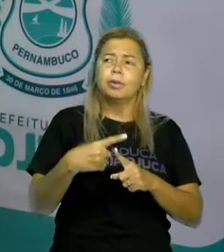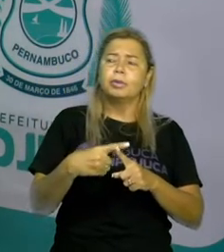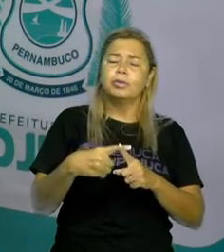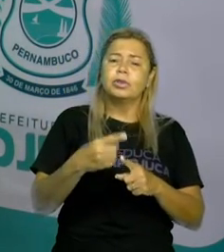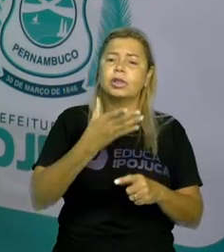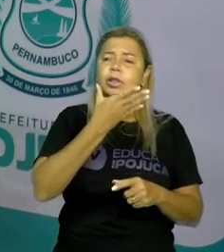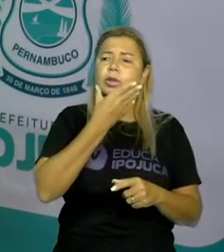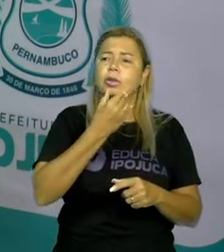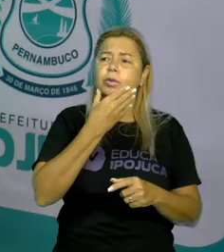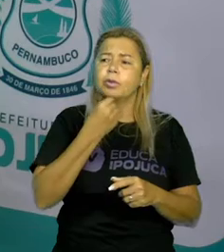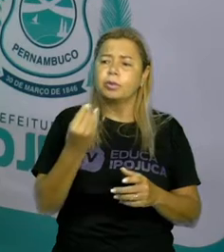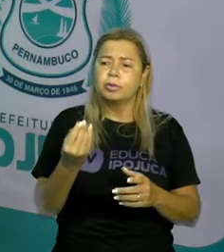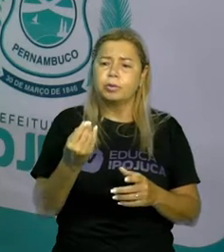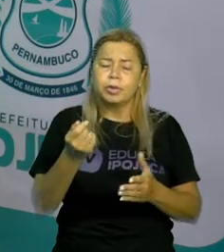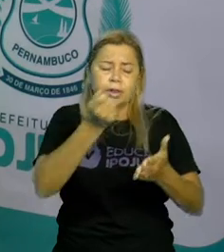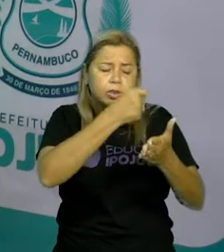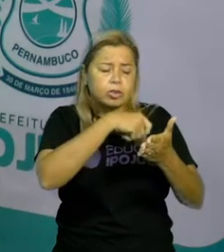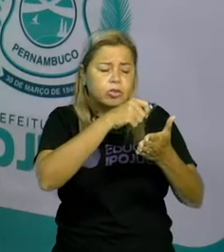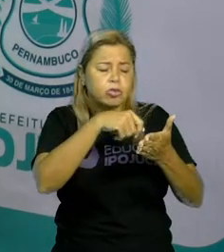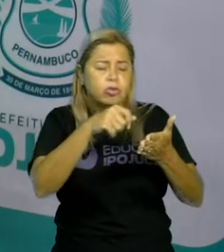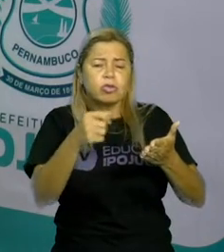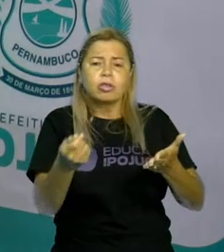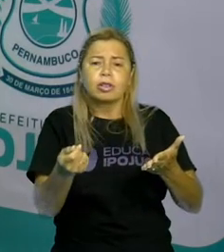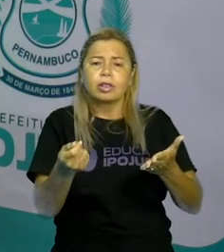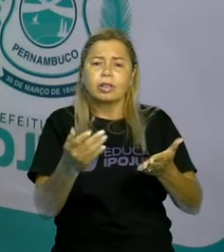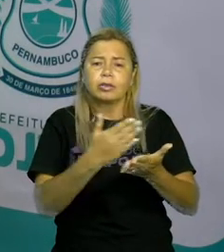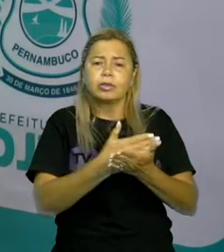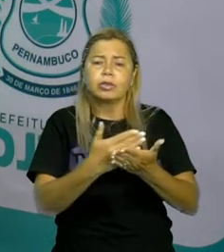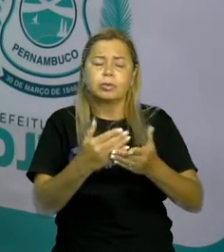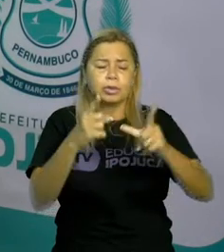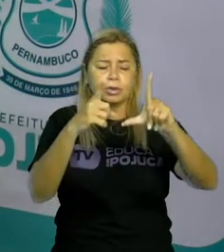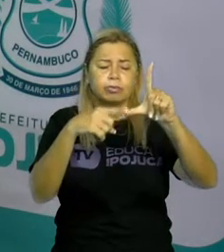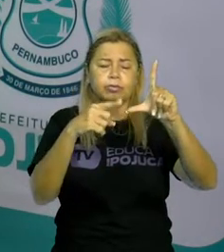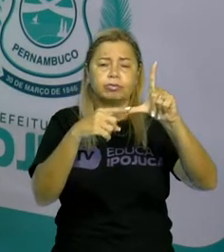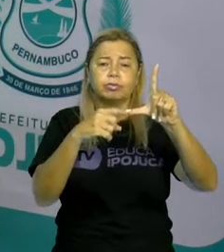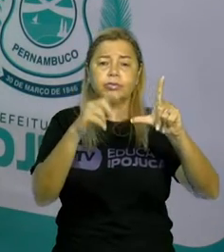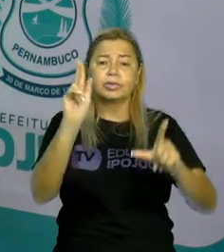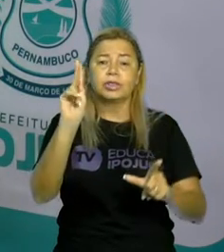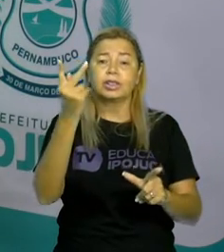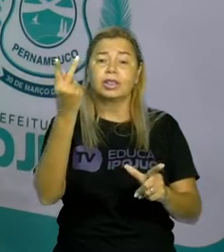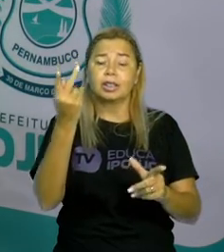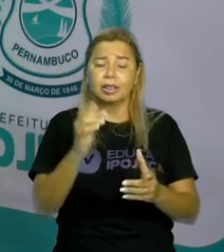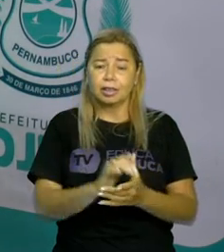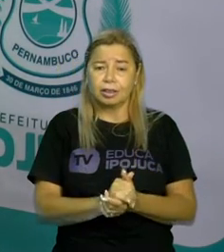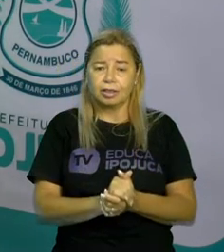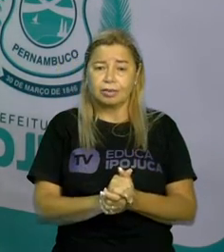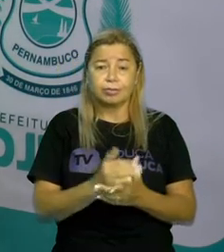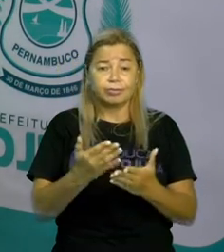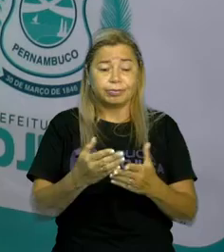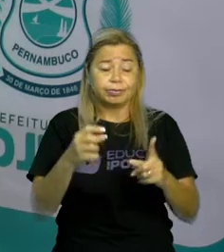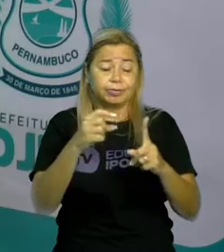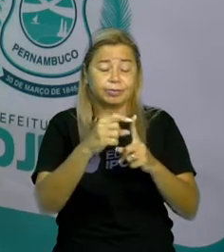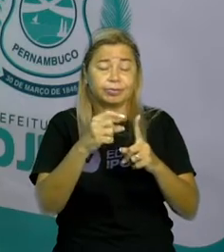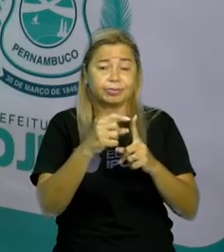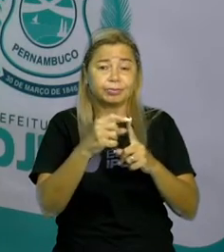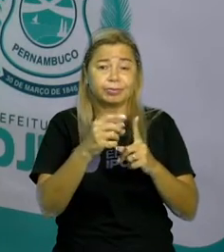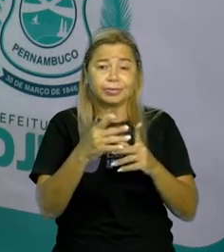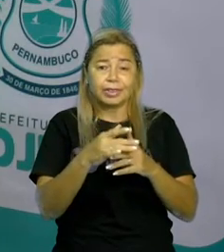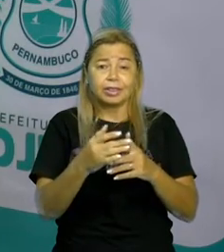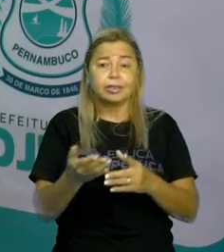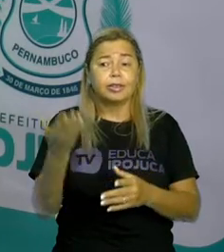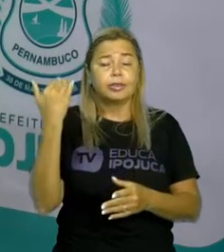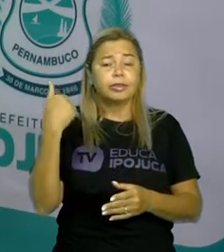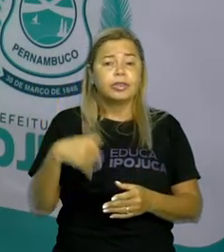sabia? Por que a palavra homem se escreve com H? A palavra ela vem do latim, hominem.